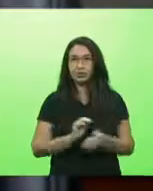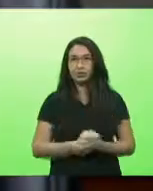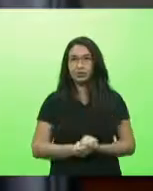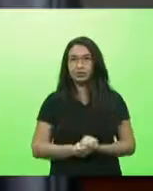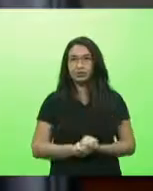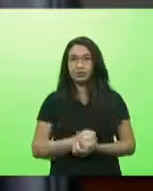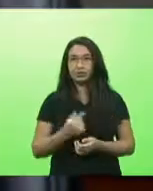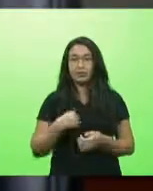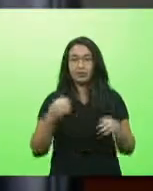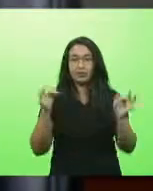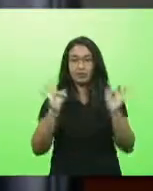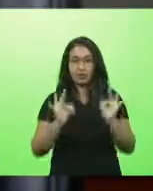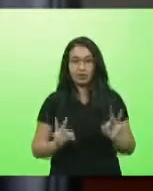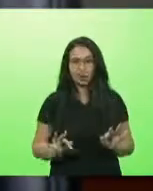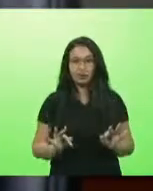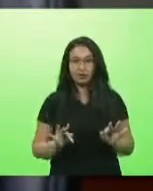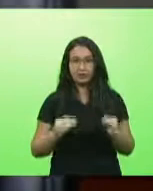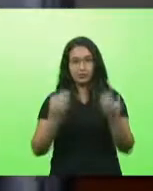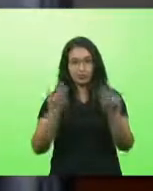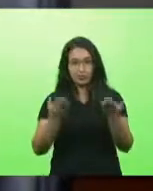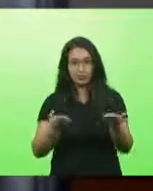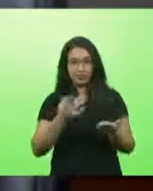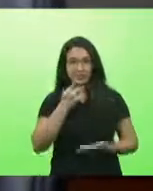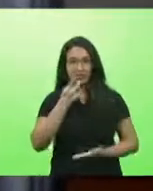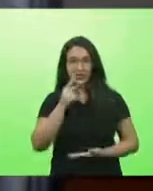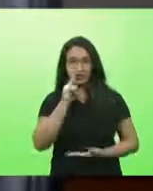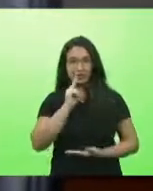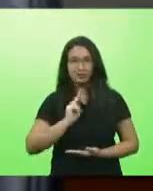feliz em ouvir isso daí deputado Ivan